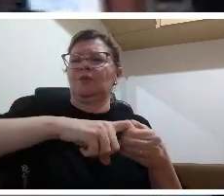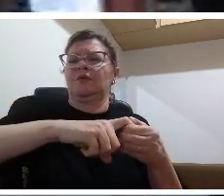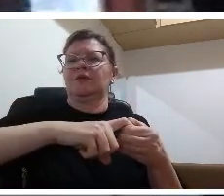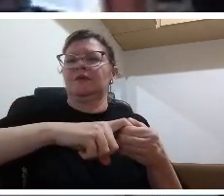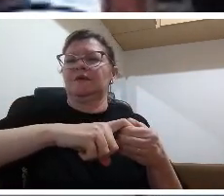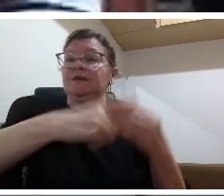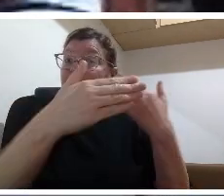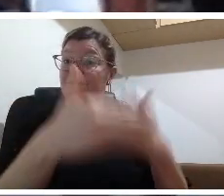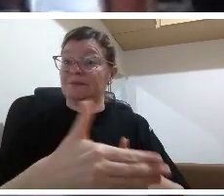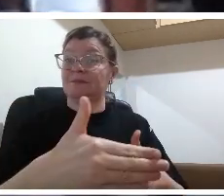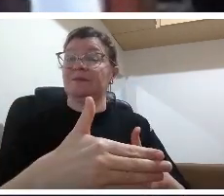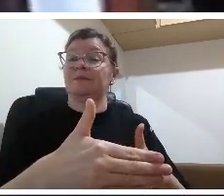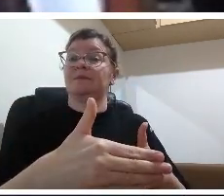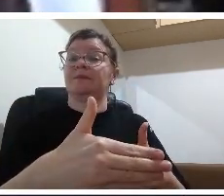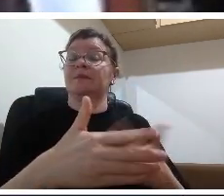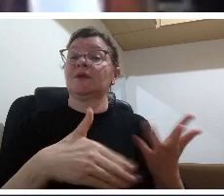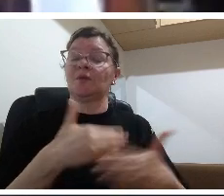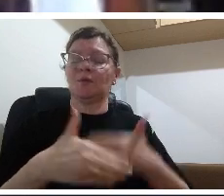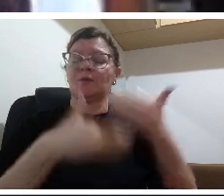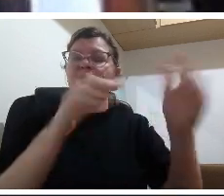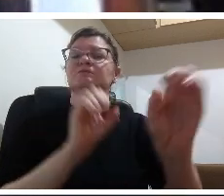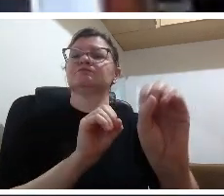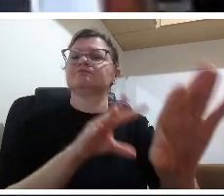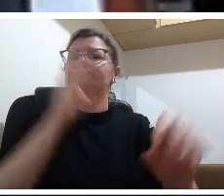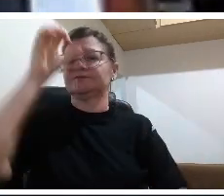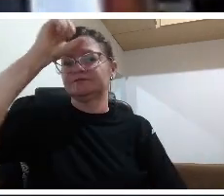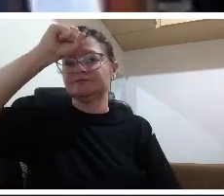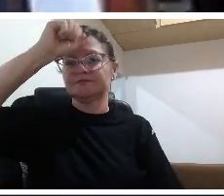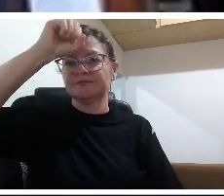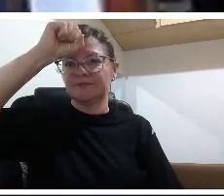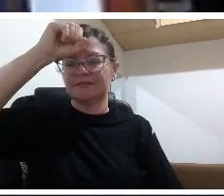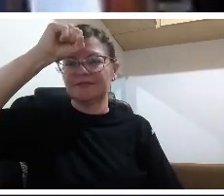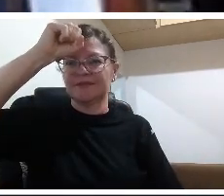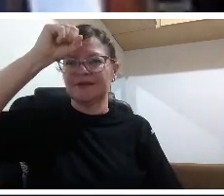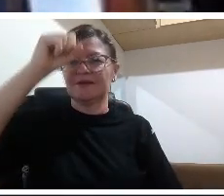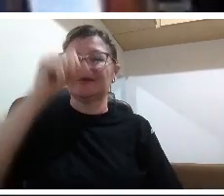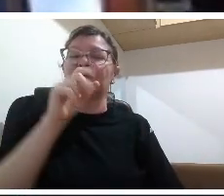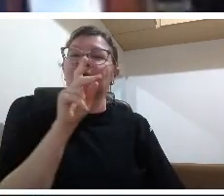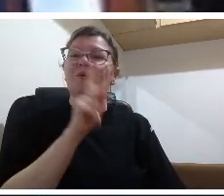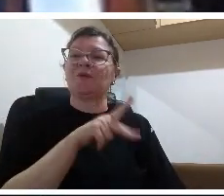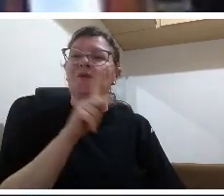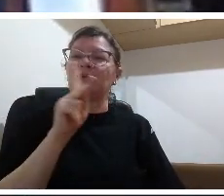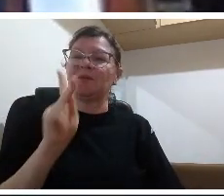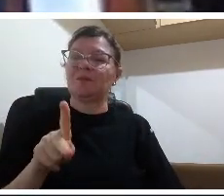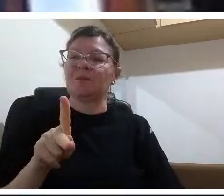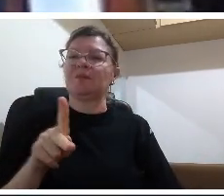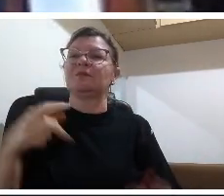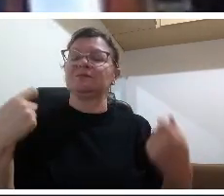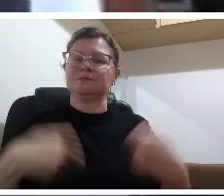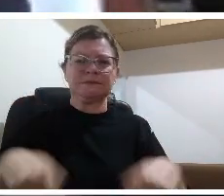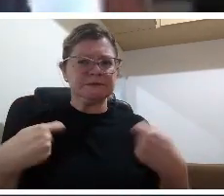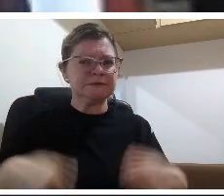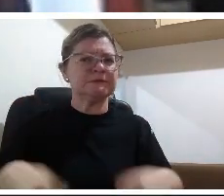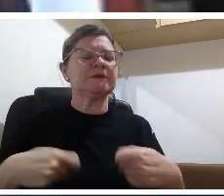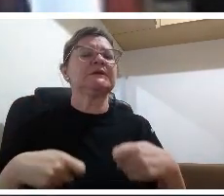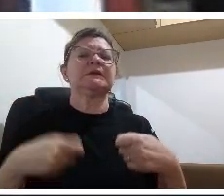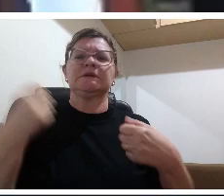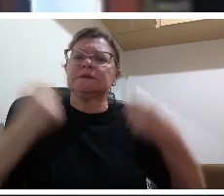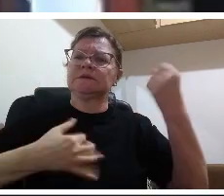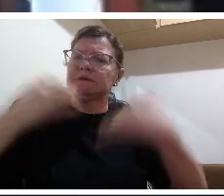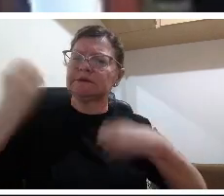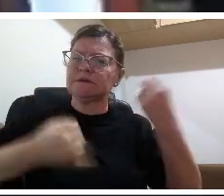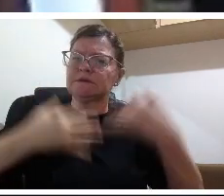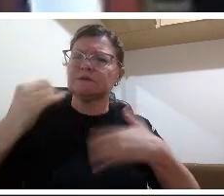e depois aliás nesse mesmo processo o professor não só vai explicar o conteúdo em si